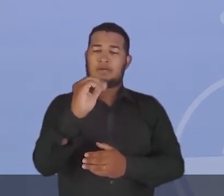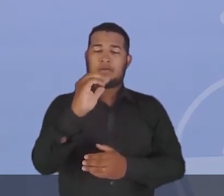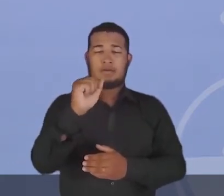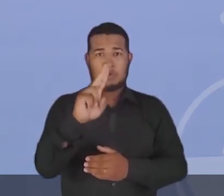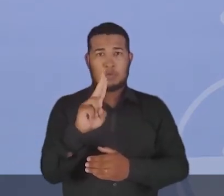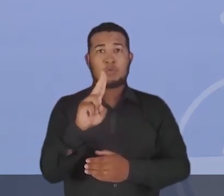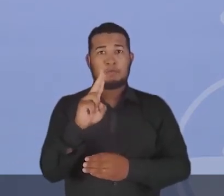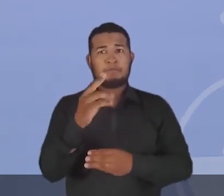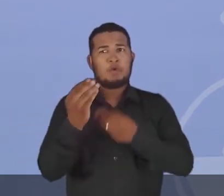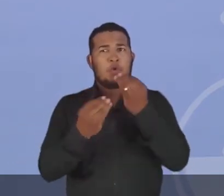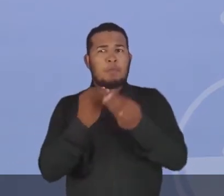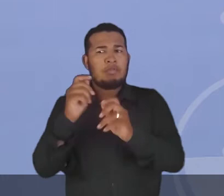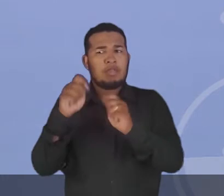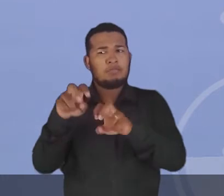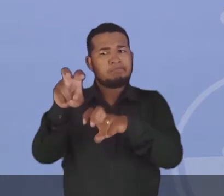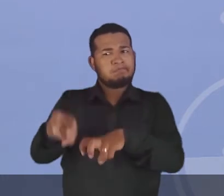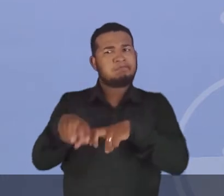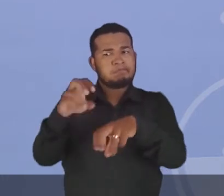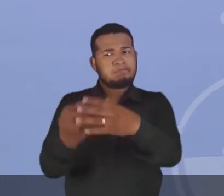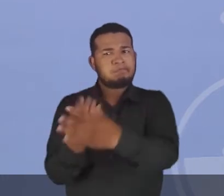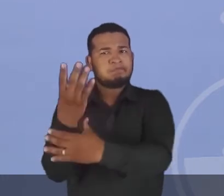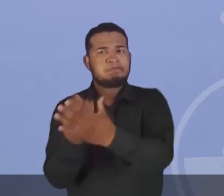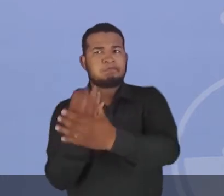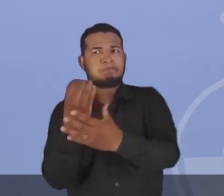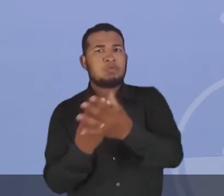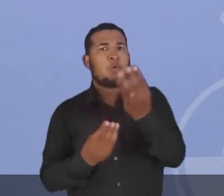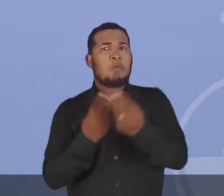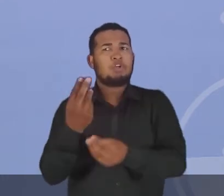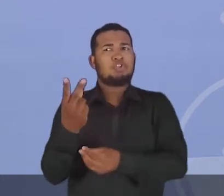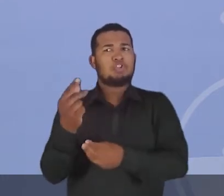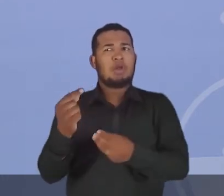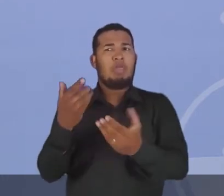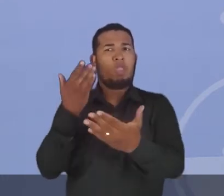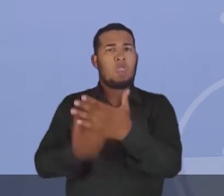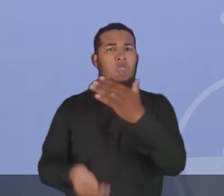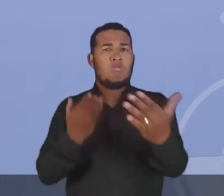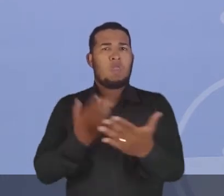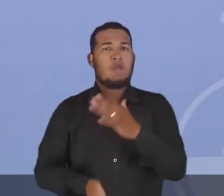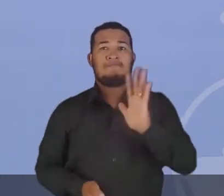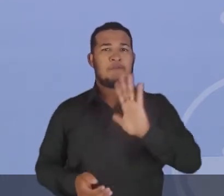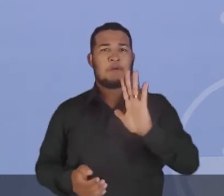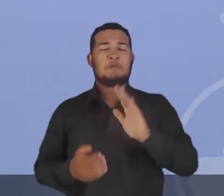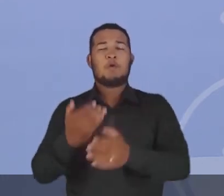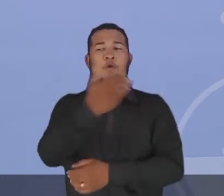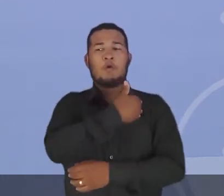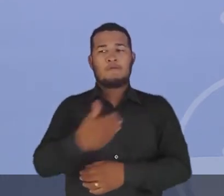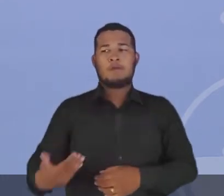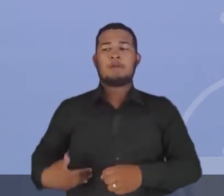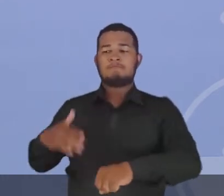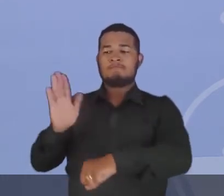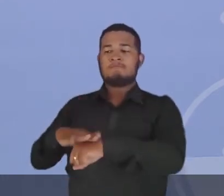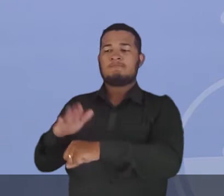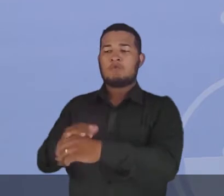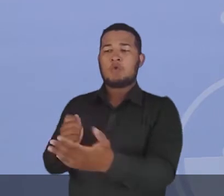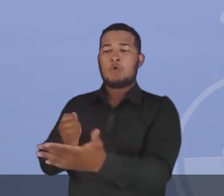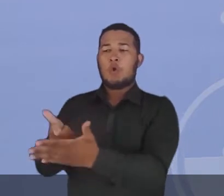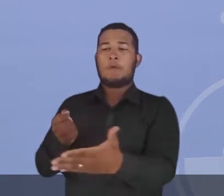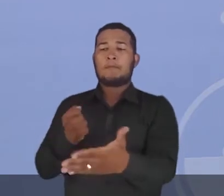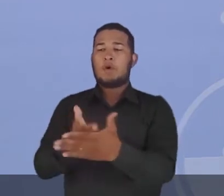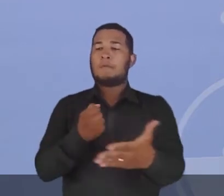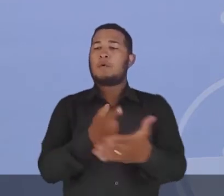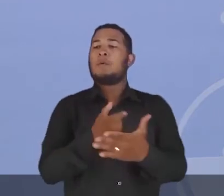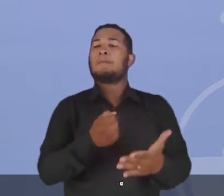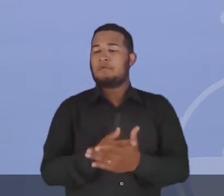cafeicultor que havia investido ali na produção não perder dinheiro. O o governo fez? Comprou esse café do